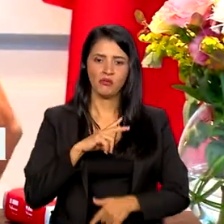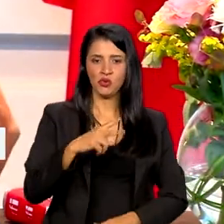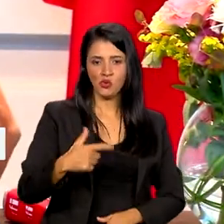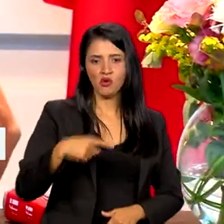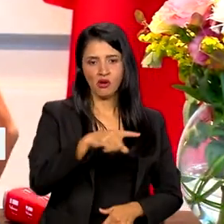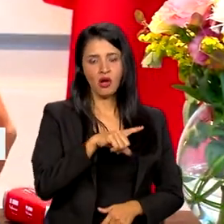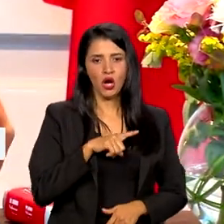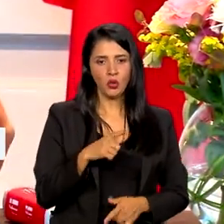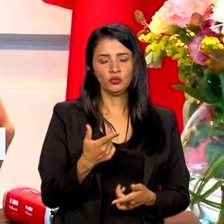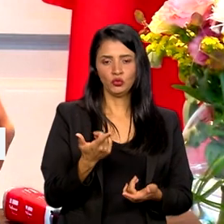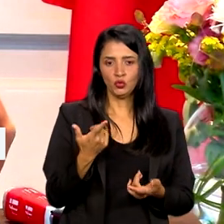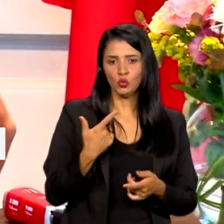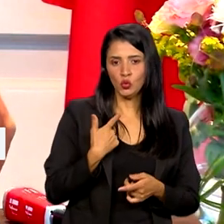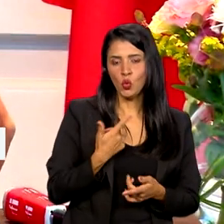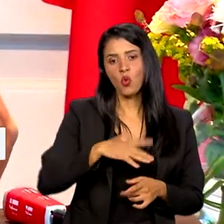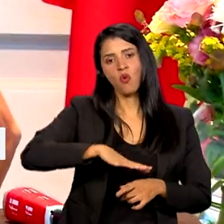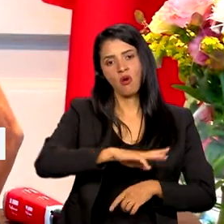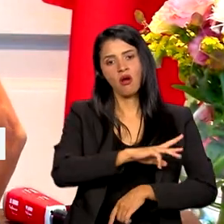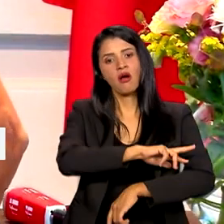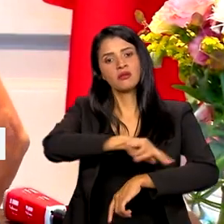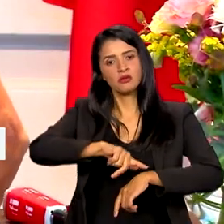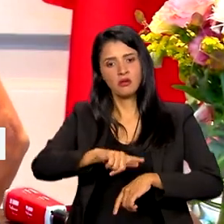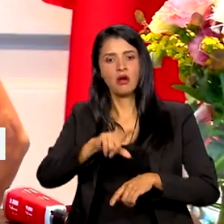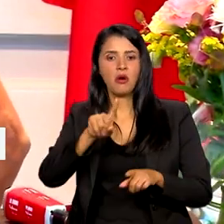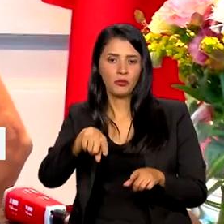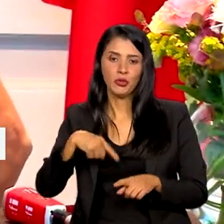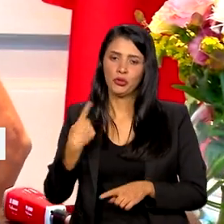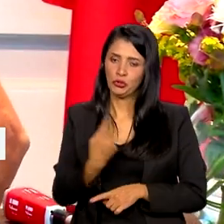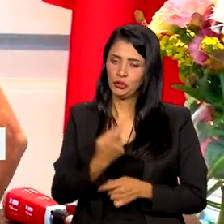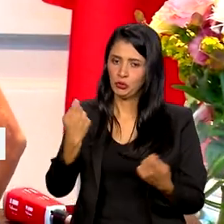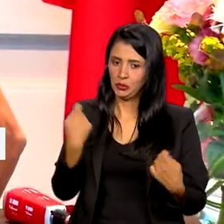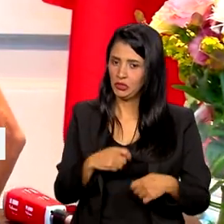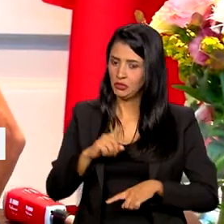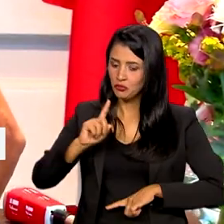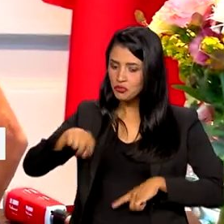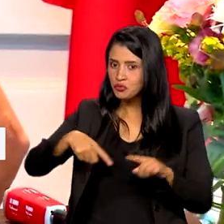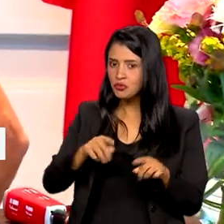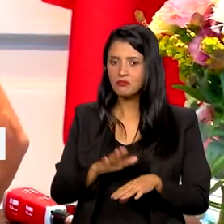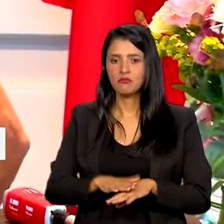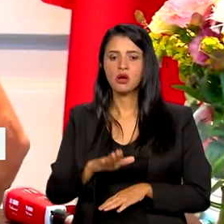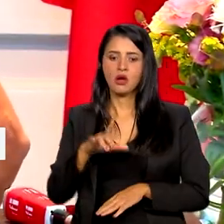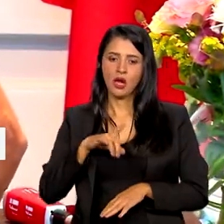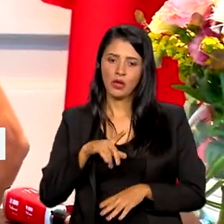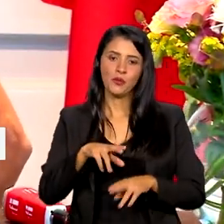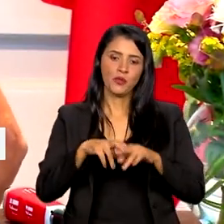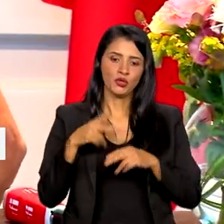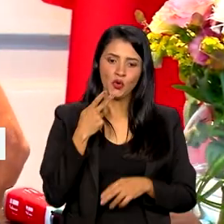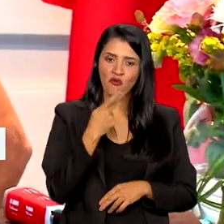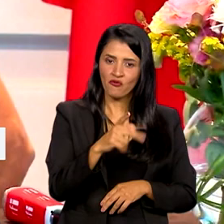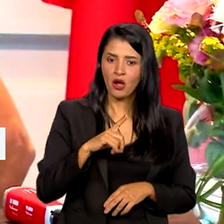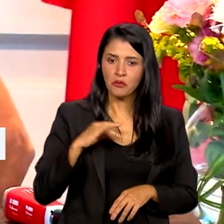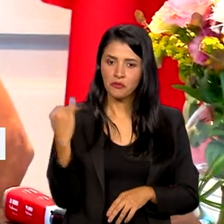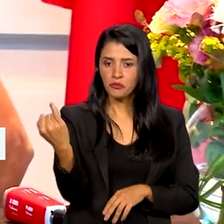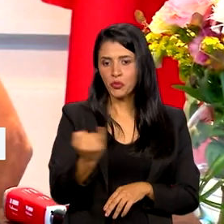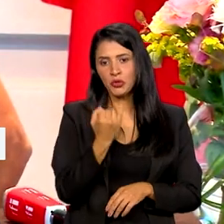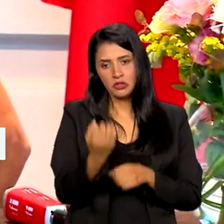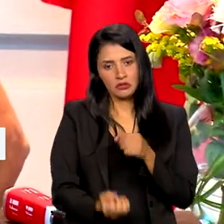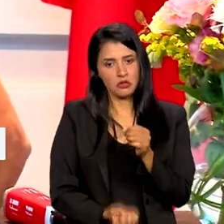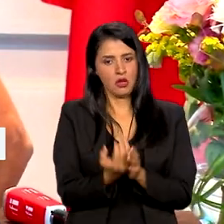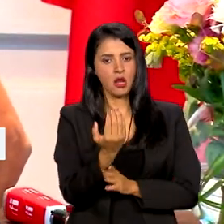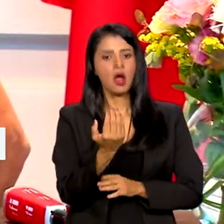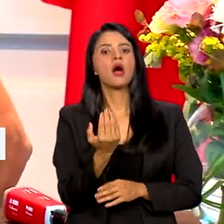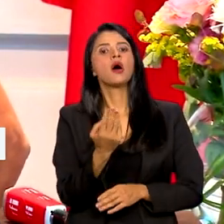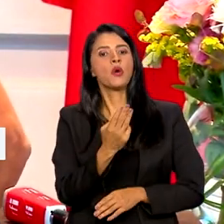Embora nós saibamos que a gente ainda precisa evoluir muito, e é por isso que eu digo da importância, para além da recriação do Ministério,